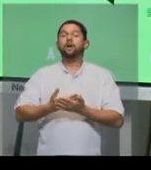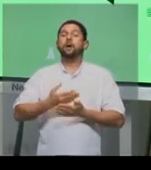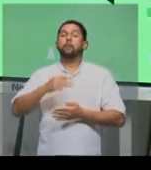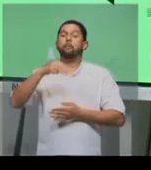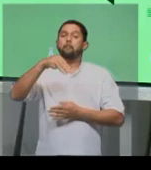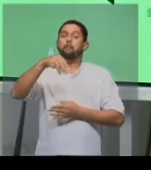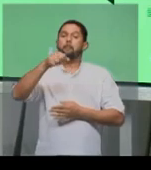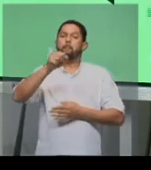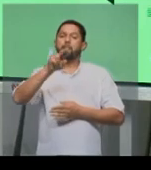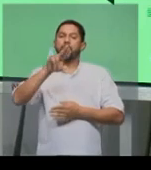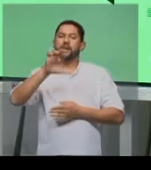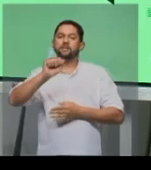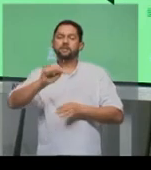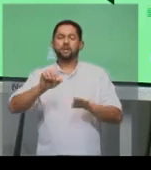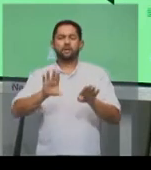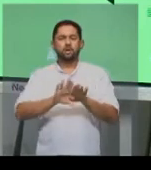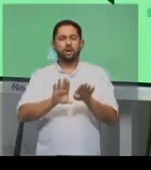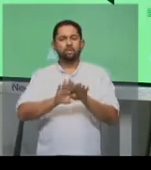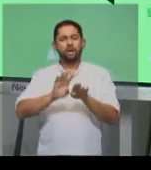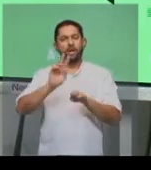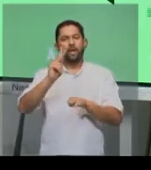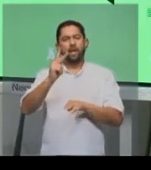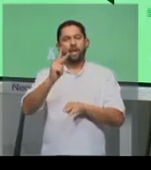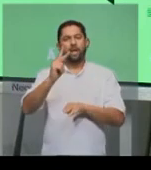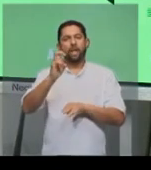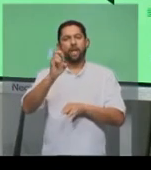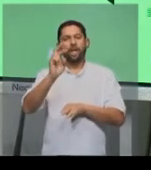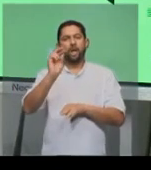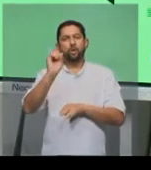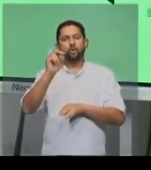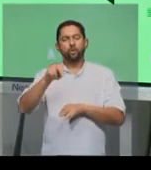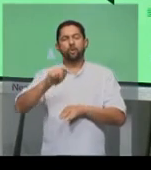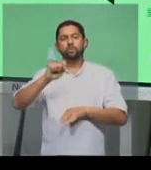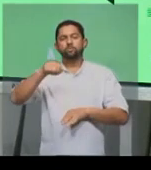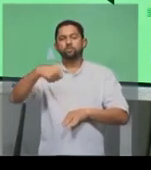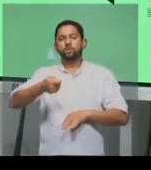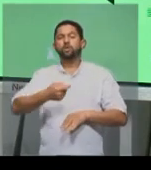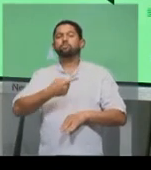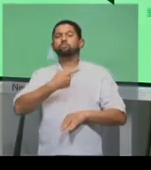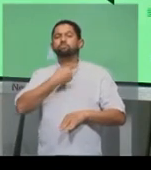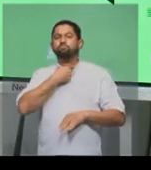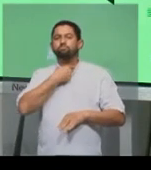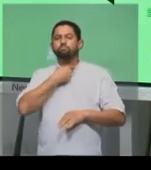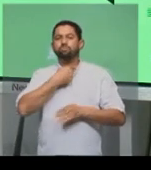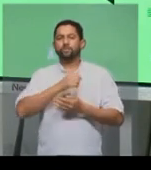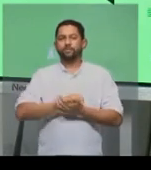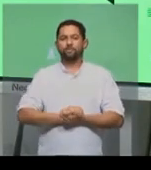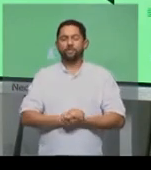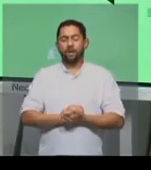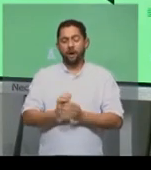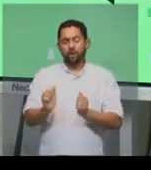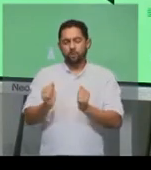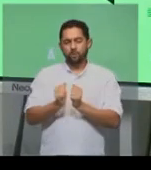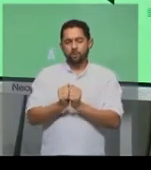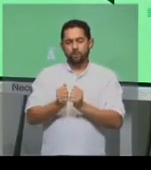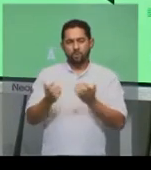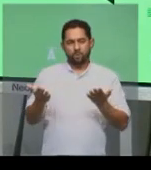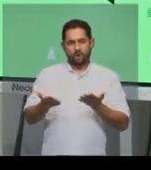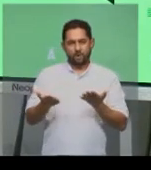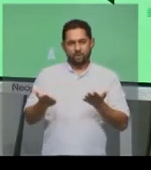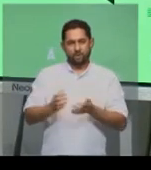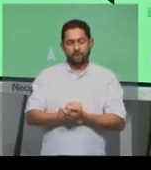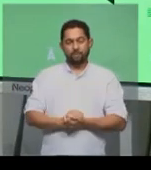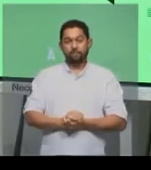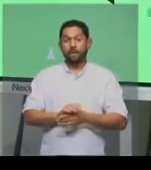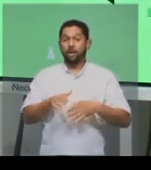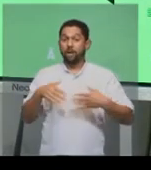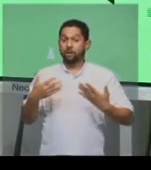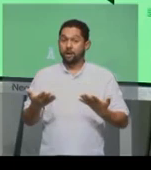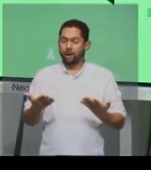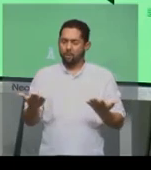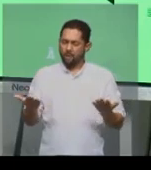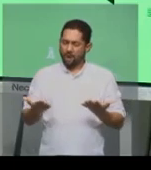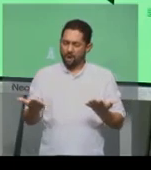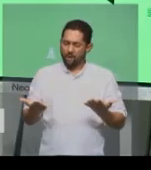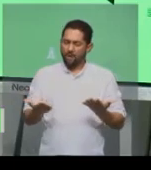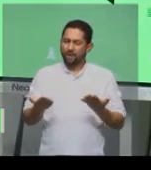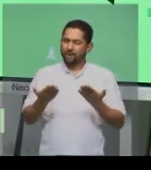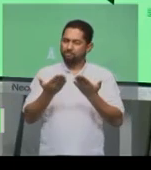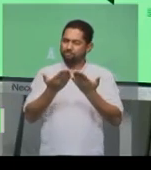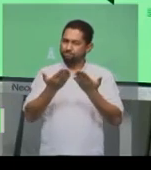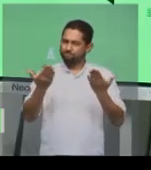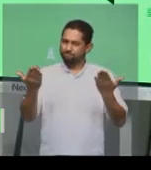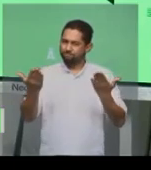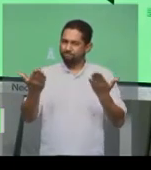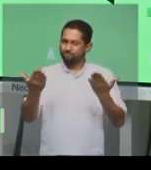Márcia Moura e o Heron Cordeiro, que está com a gente nesse bloco. Então é isso, agora é com você. Os